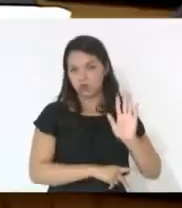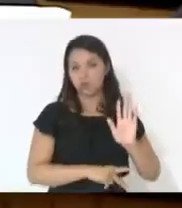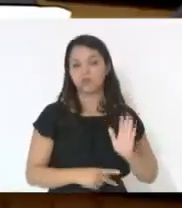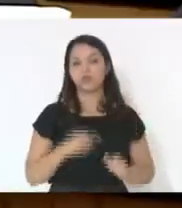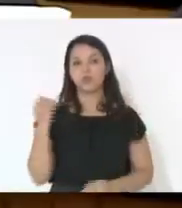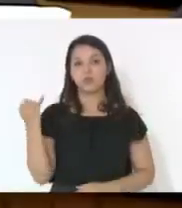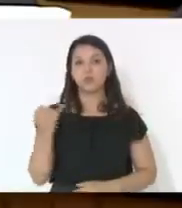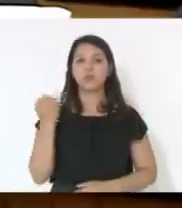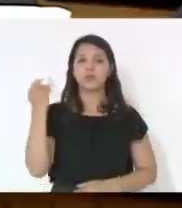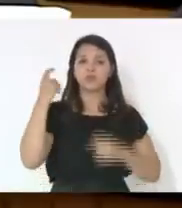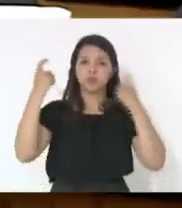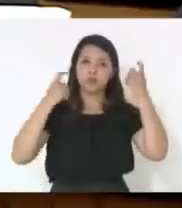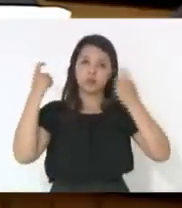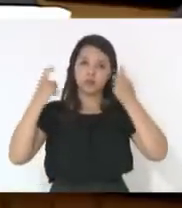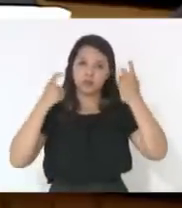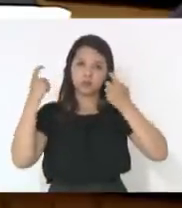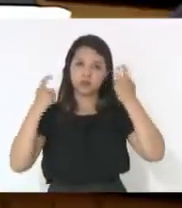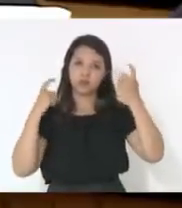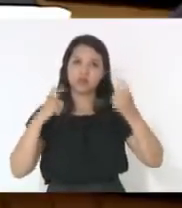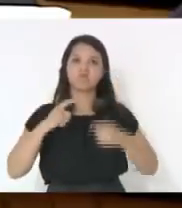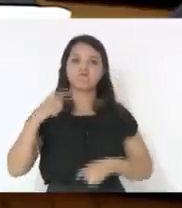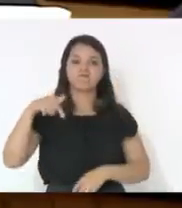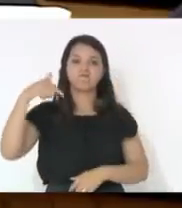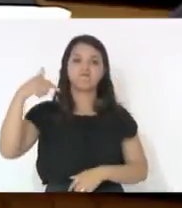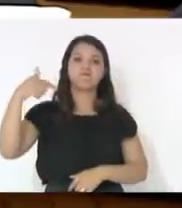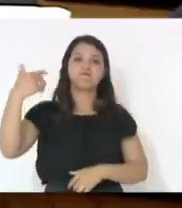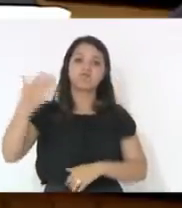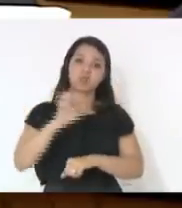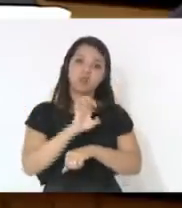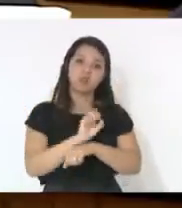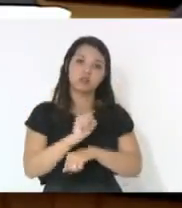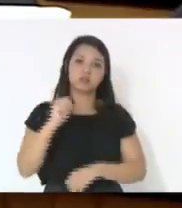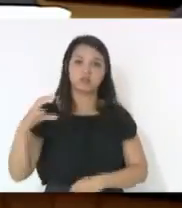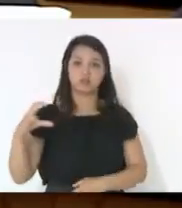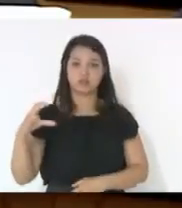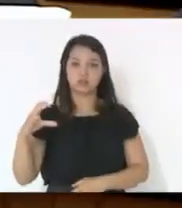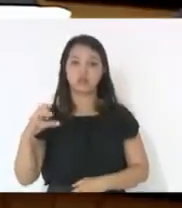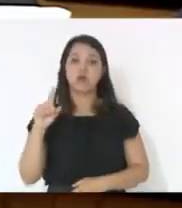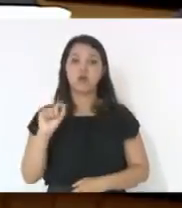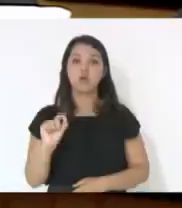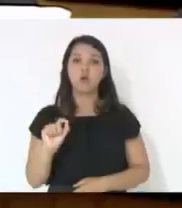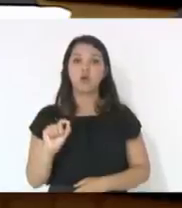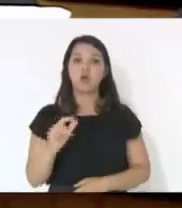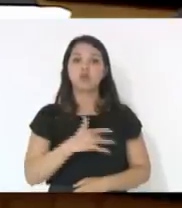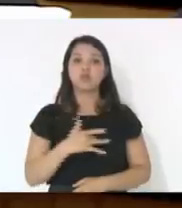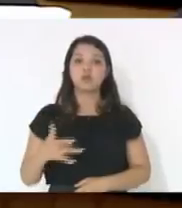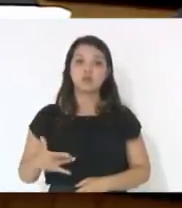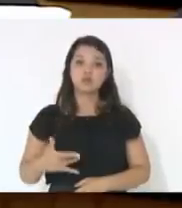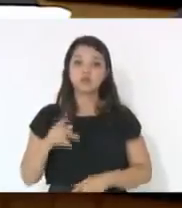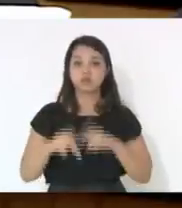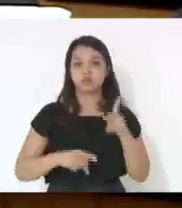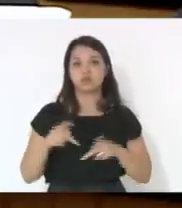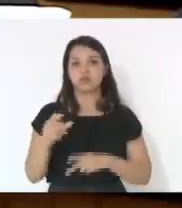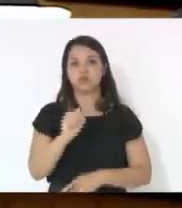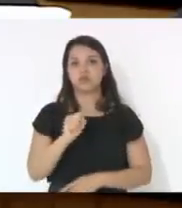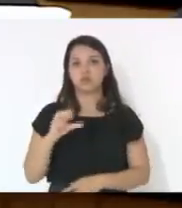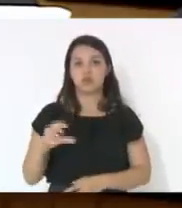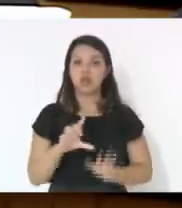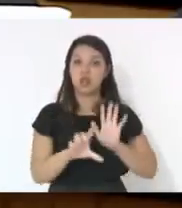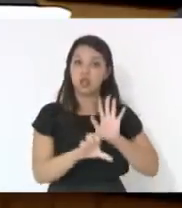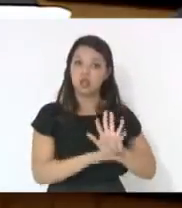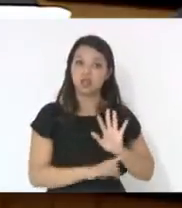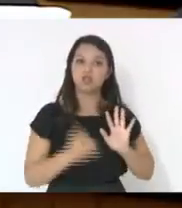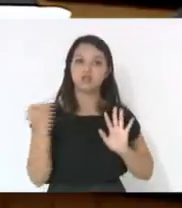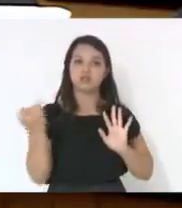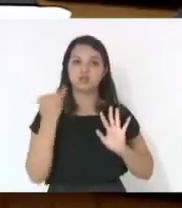grande preocupação no Estado afora com a preocupação da saúde dos catarinenses. Leis importantes que foram